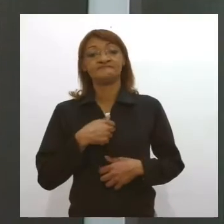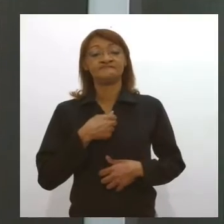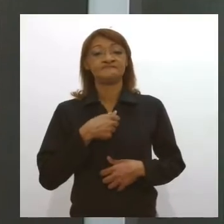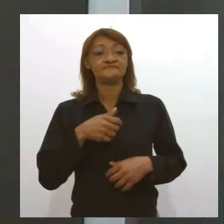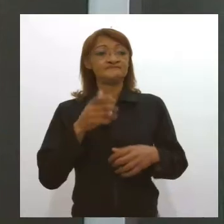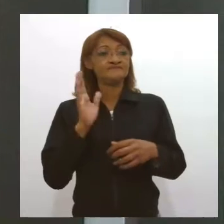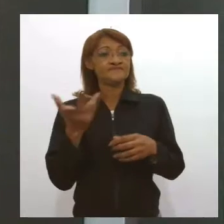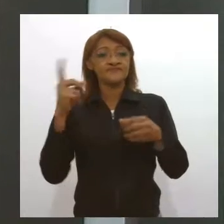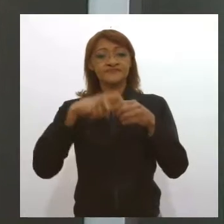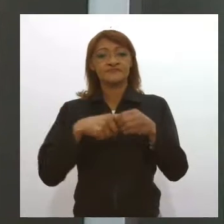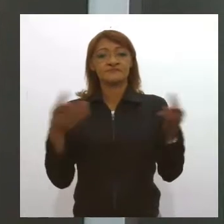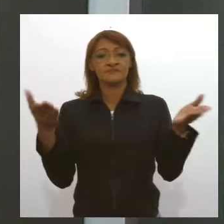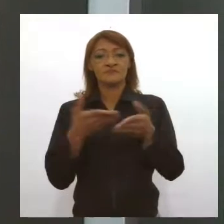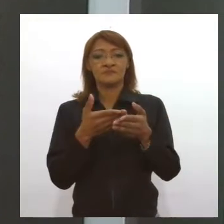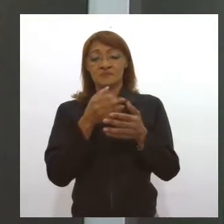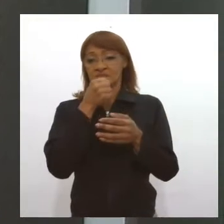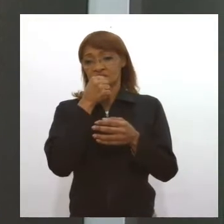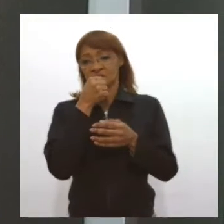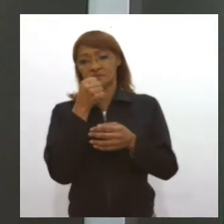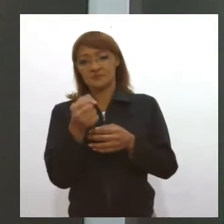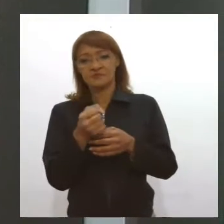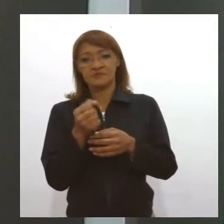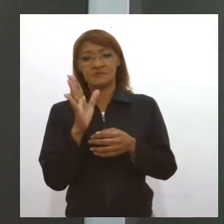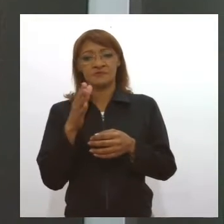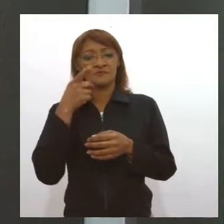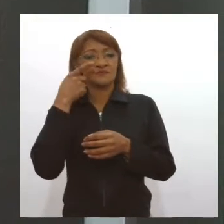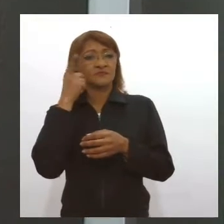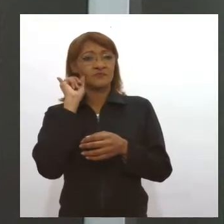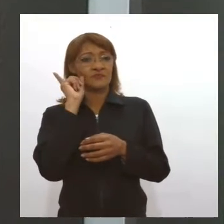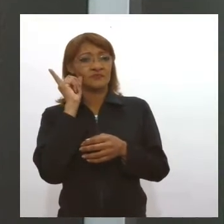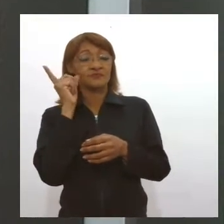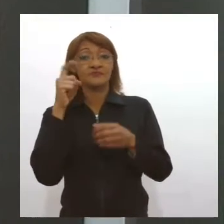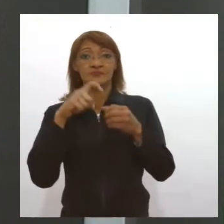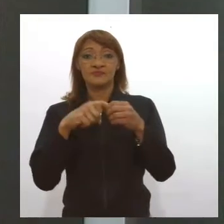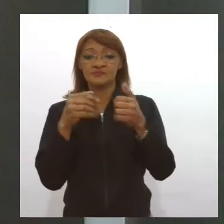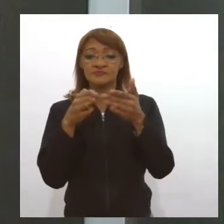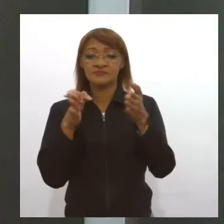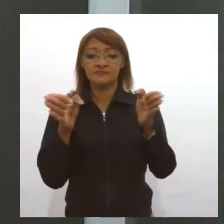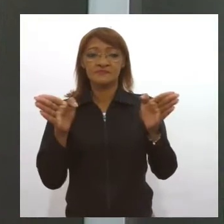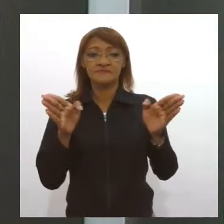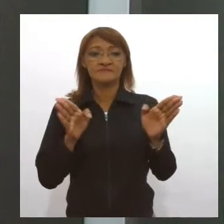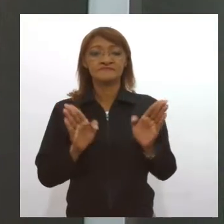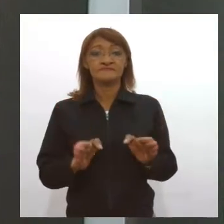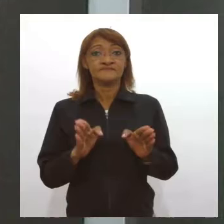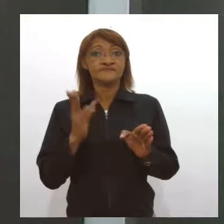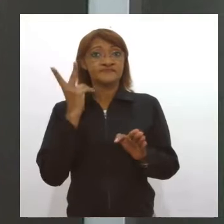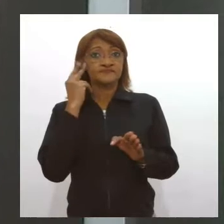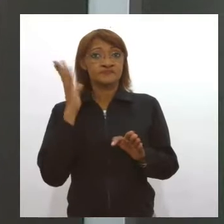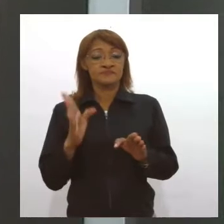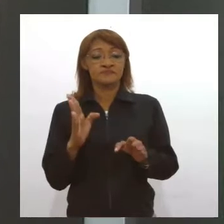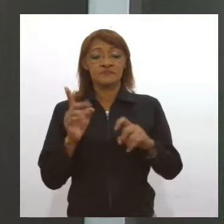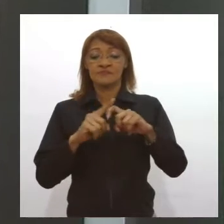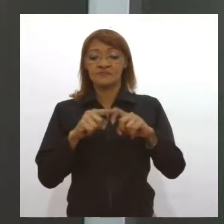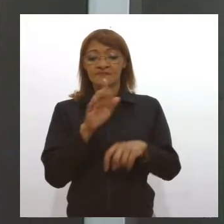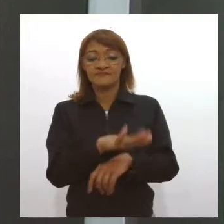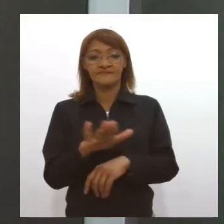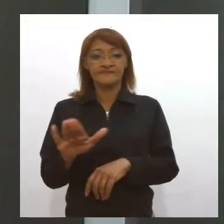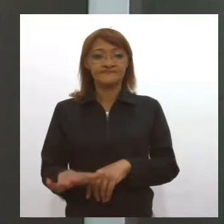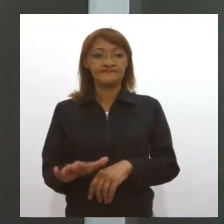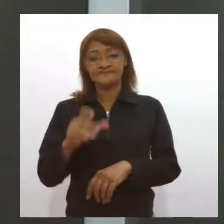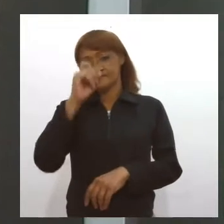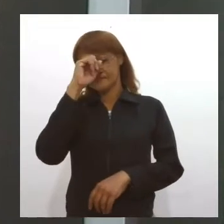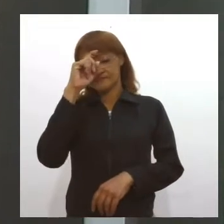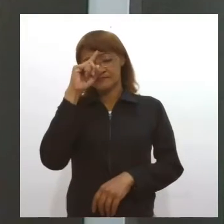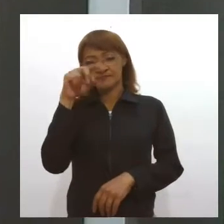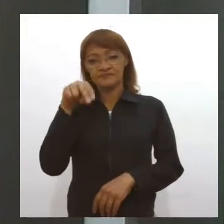Estamos de volta com o Jornal da Aedes. Olha, foi retomado ontem um atendimento clínico, cirúrgico, ortopédico e de Covid-19 na Hospital Municipal